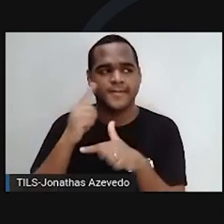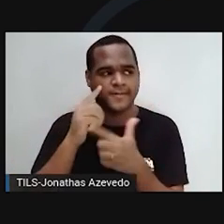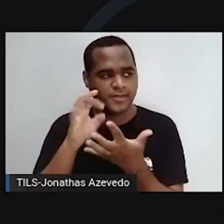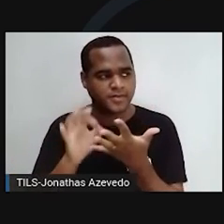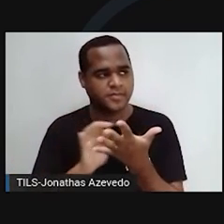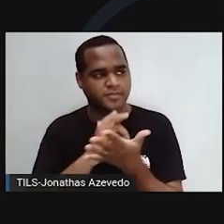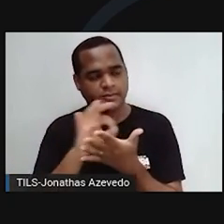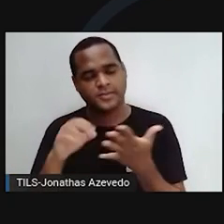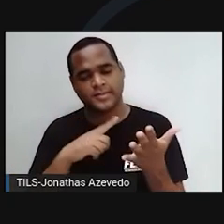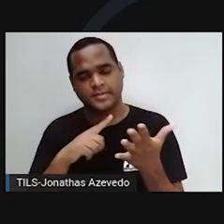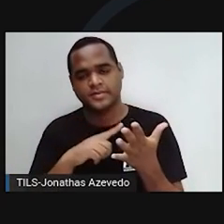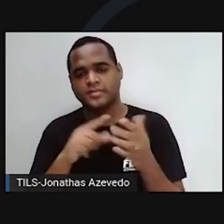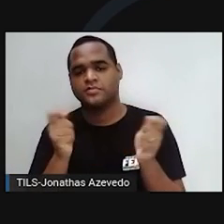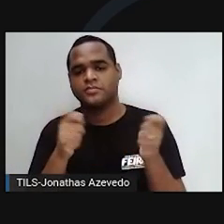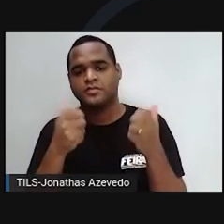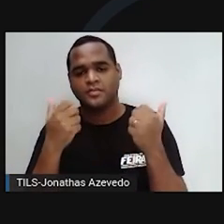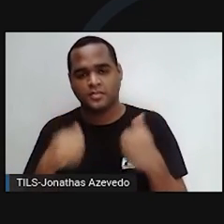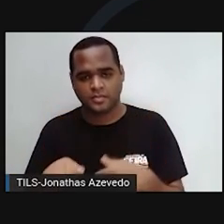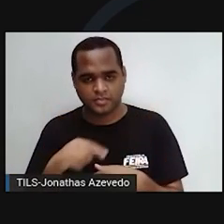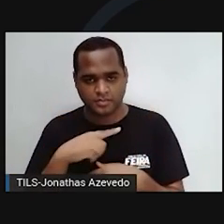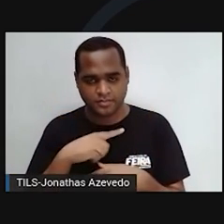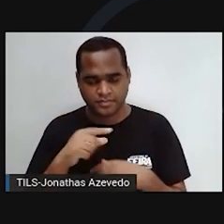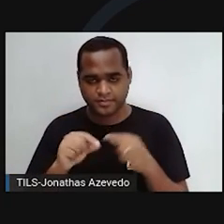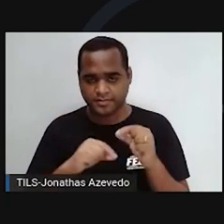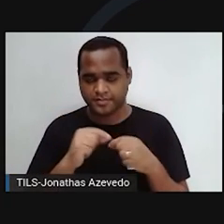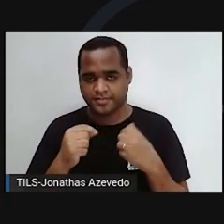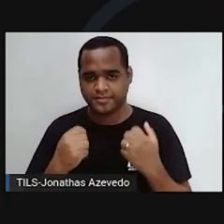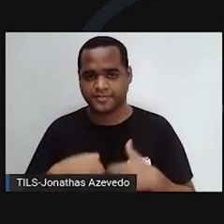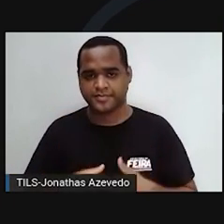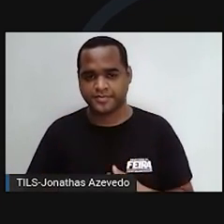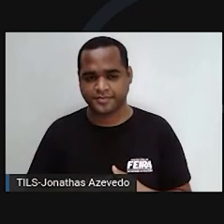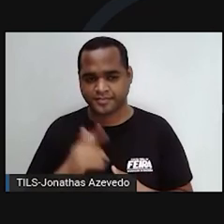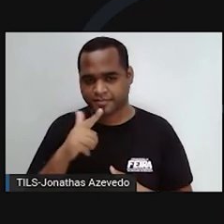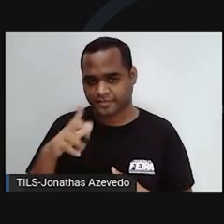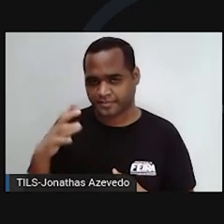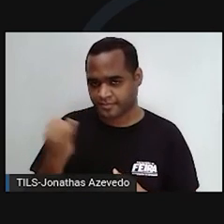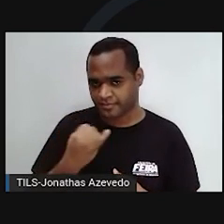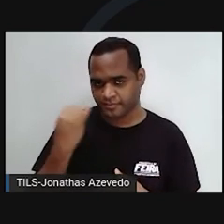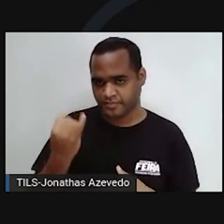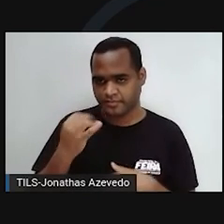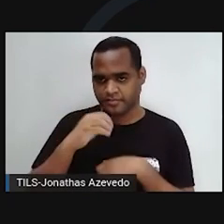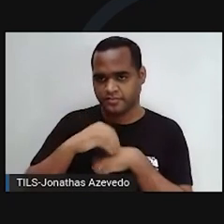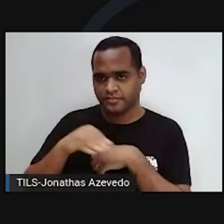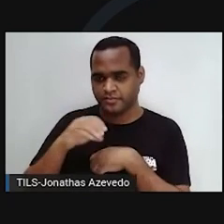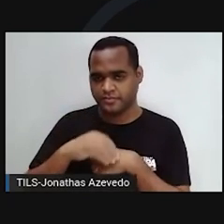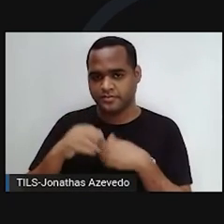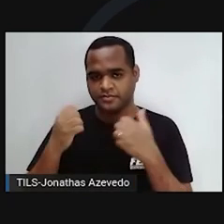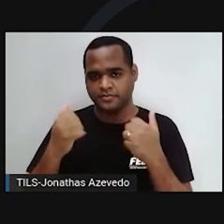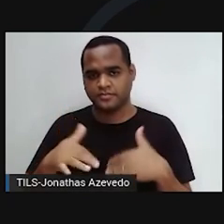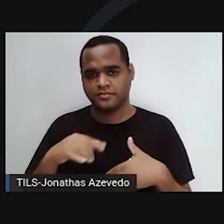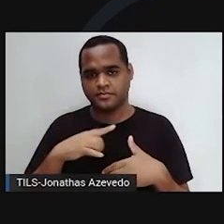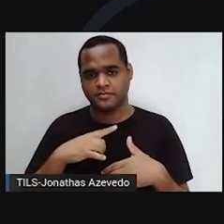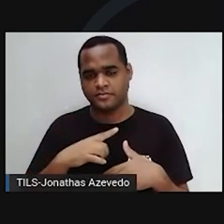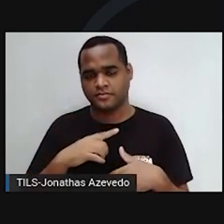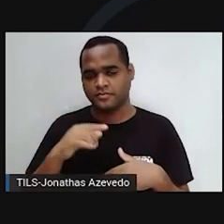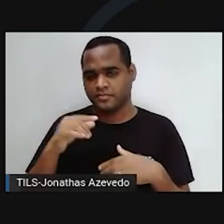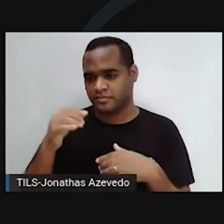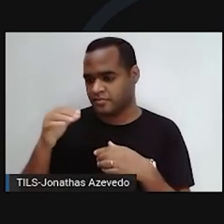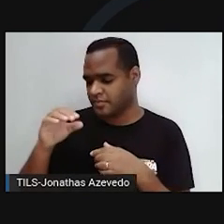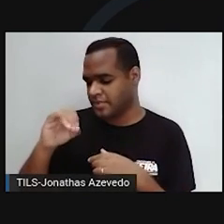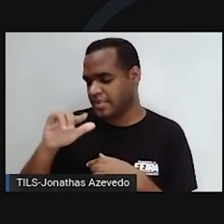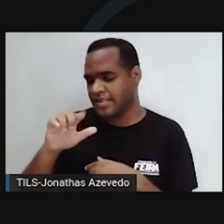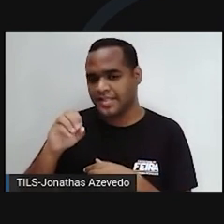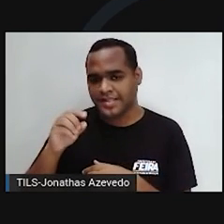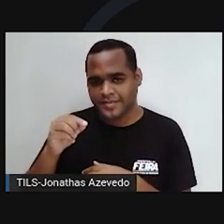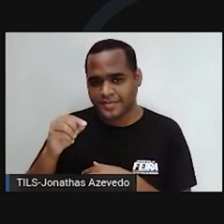Só a célula animal tem glicocálix, a vegetal não tem. Uma outra coisinha que algumas células animais, elas têm, são os chamados cílios e flagelos.